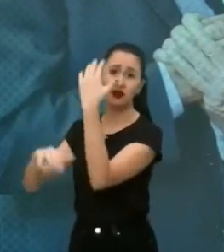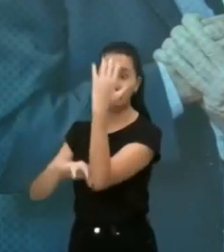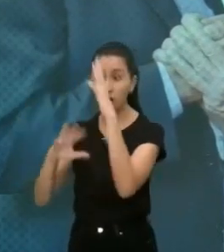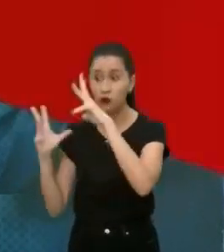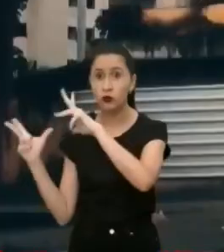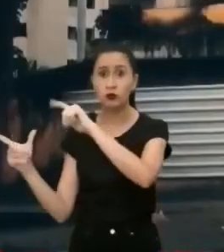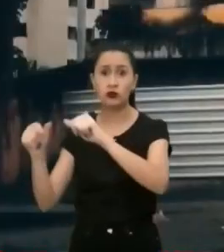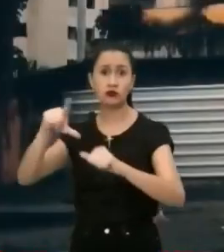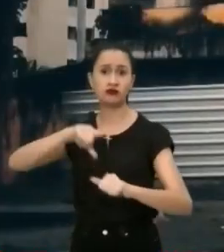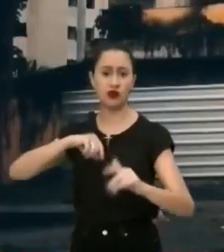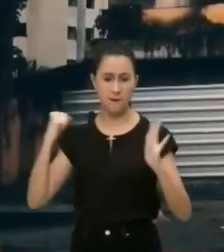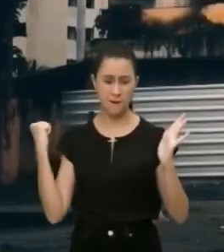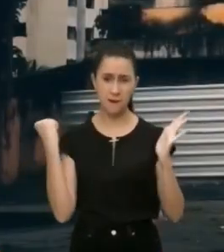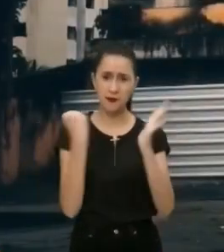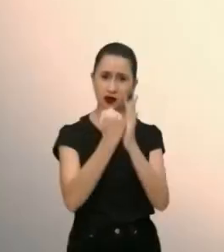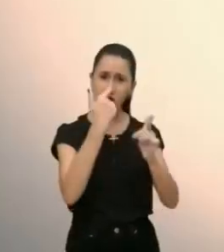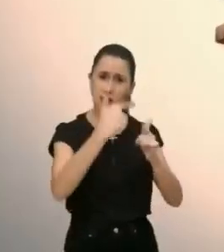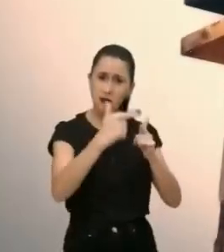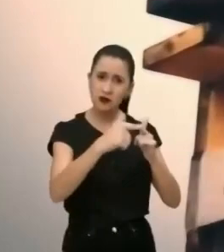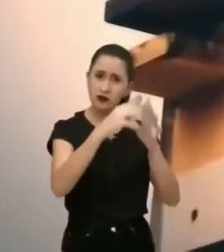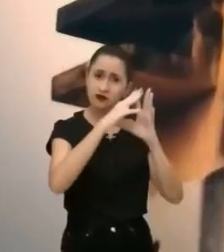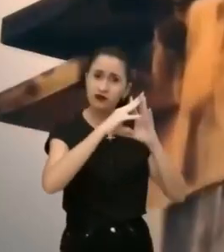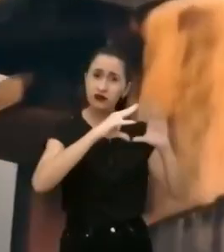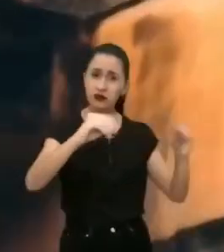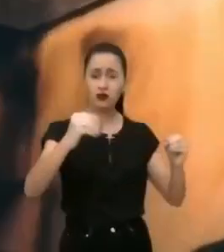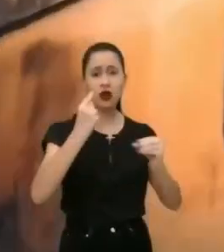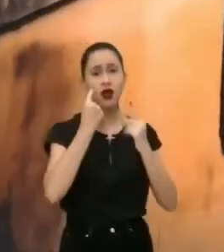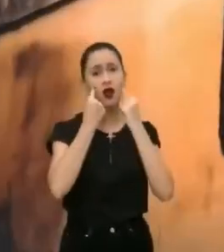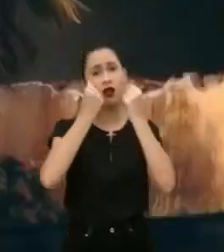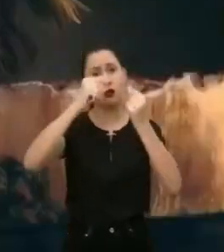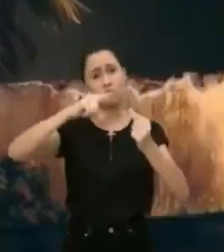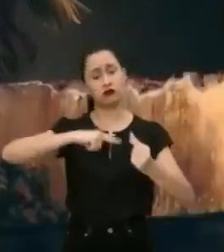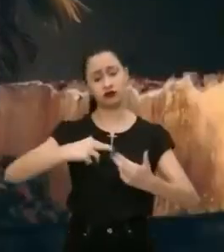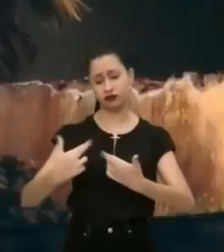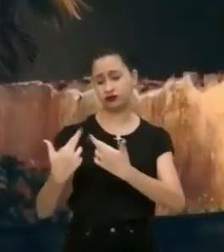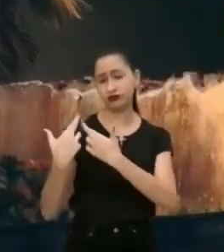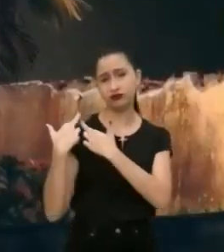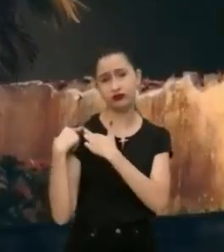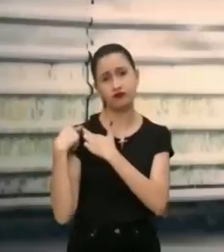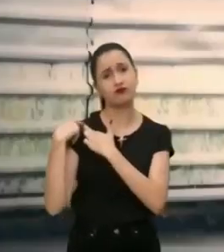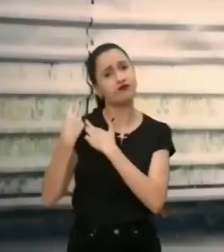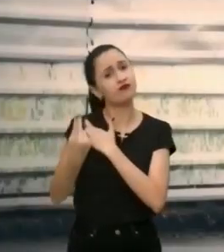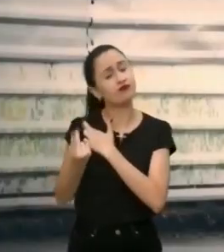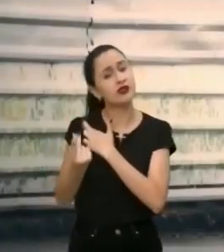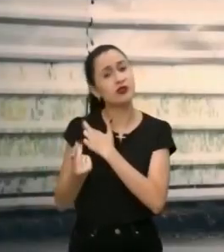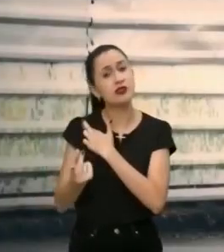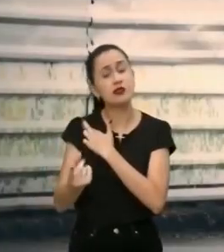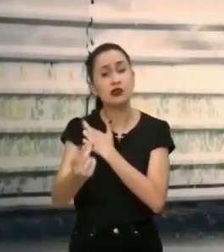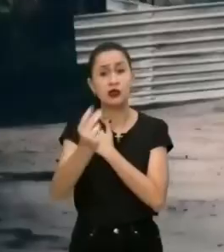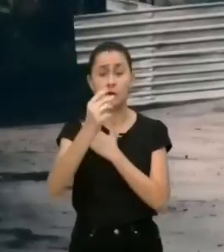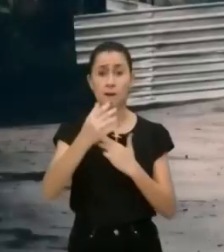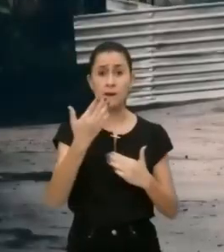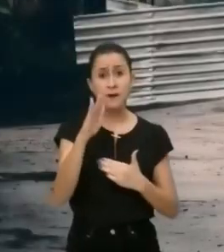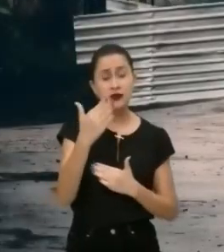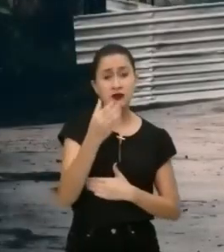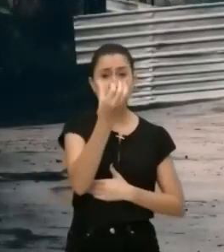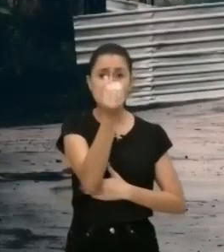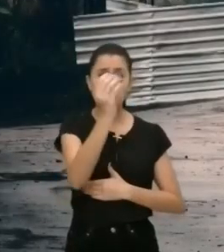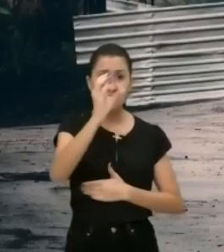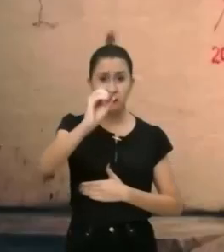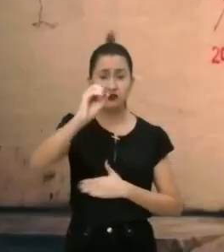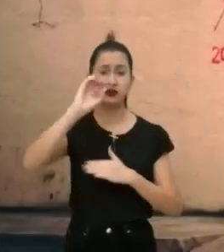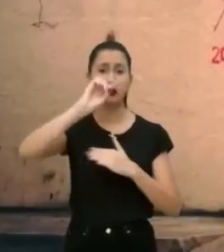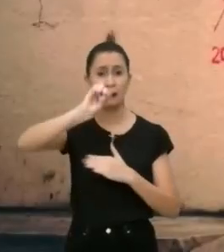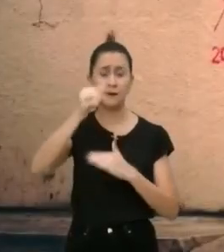ambiental do mundo. E essa marca da destruição, Alagoas vai carregar consigo para sempre. Cerca de